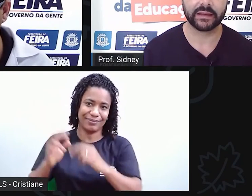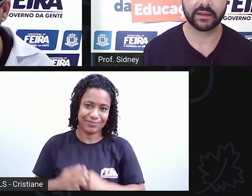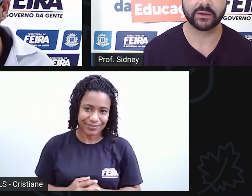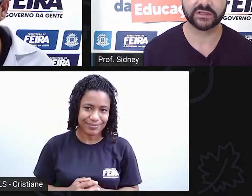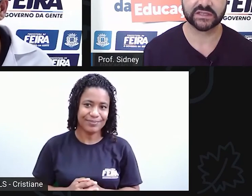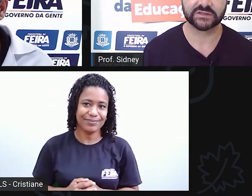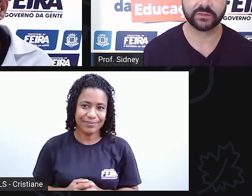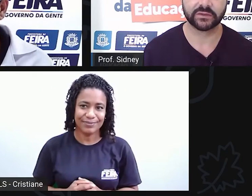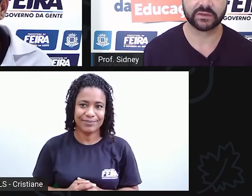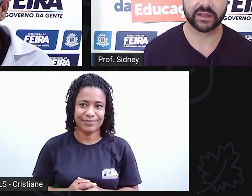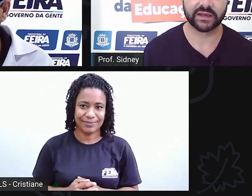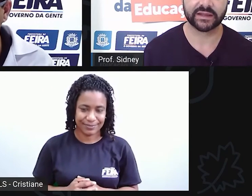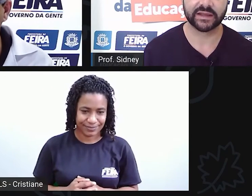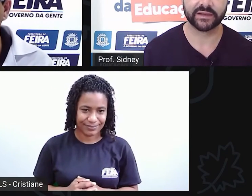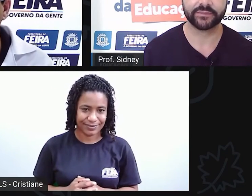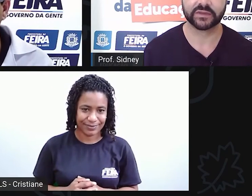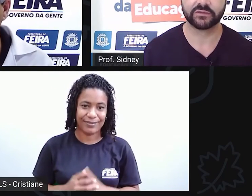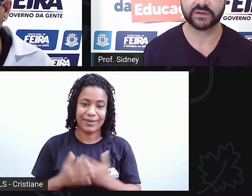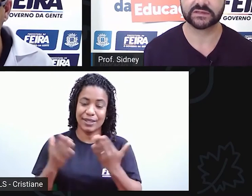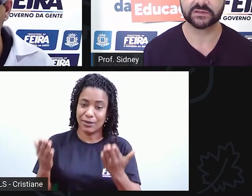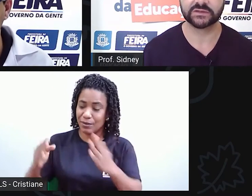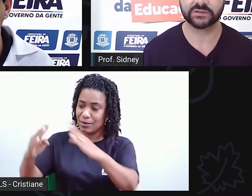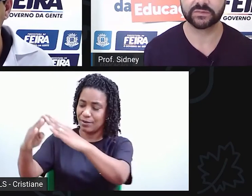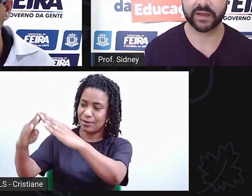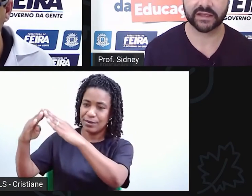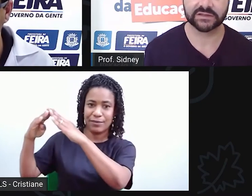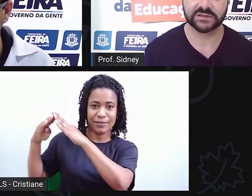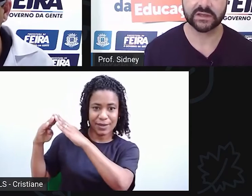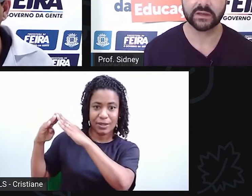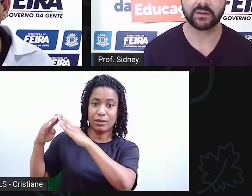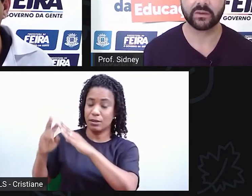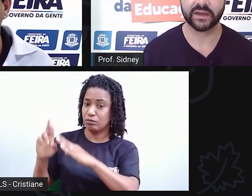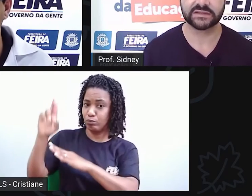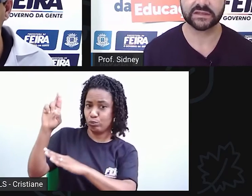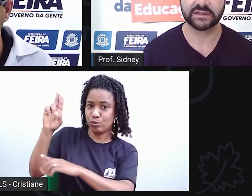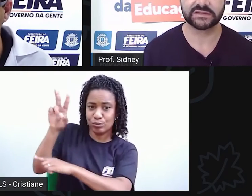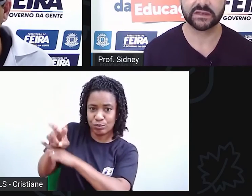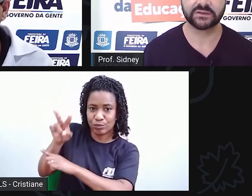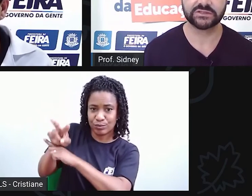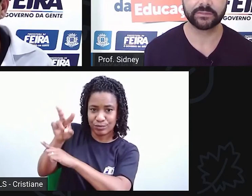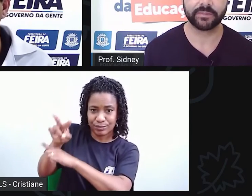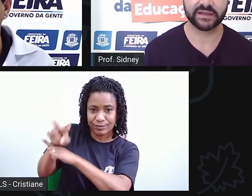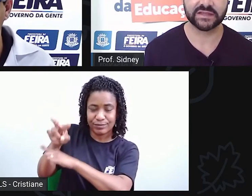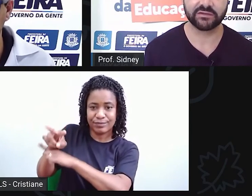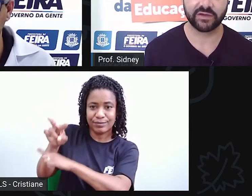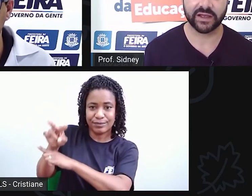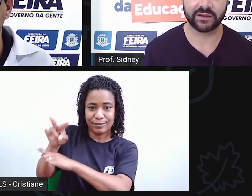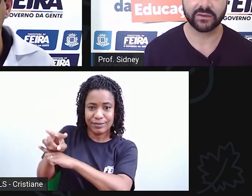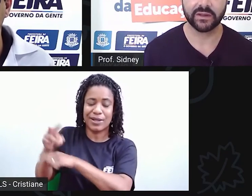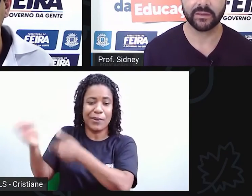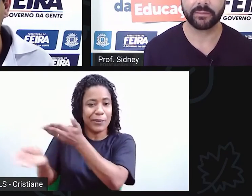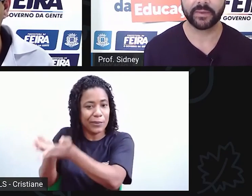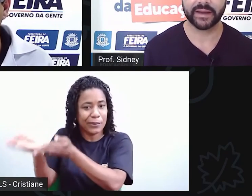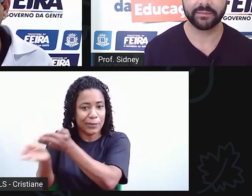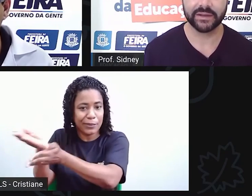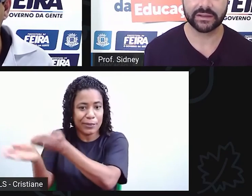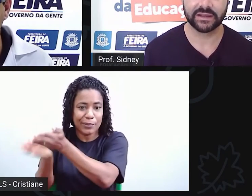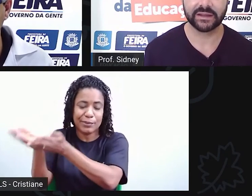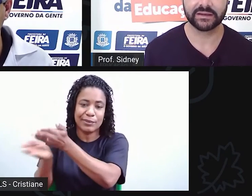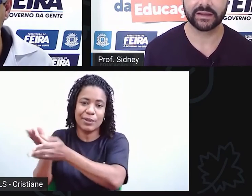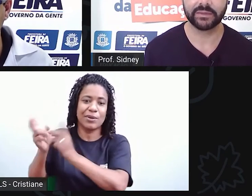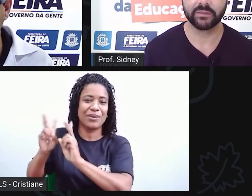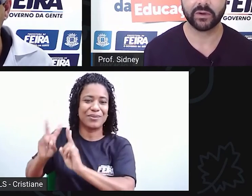ele agora está sob a tutela da Fundação Senhor dos Passos com essa intenção de preservá-lo para